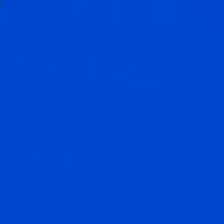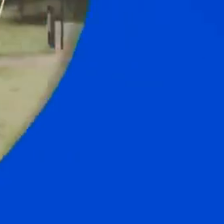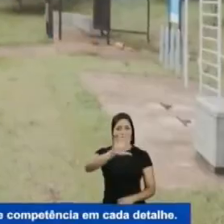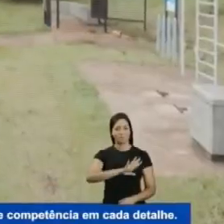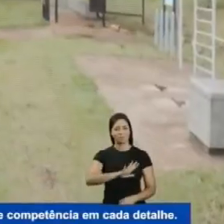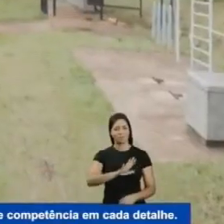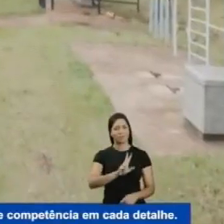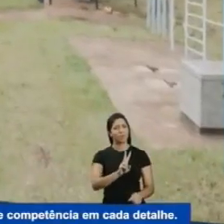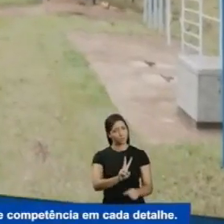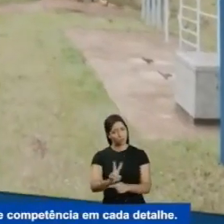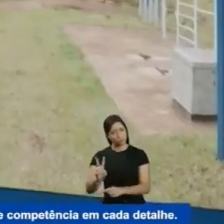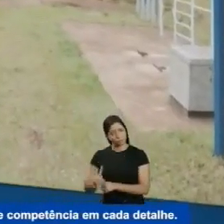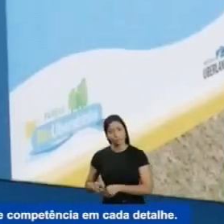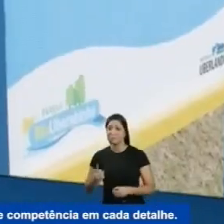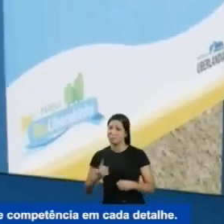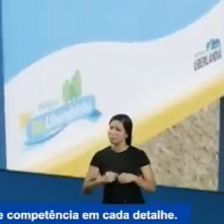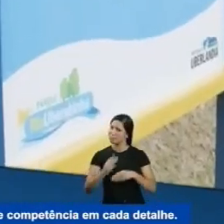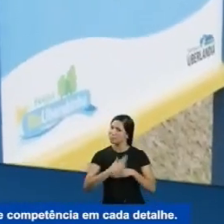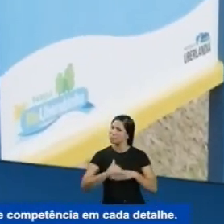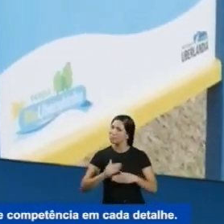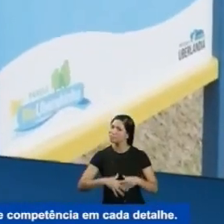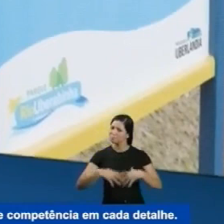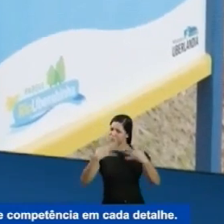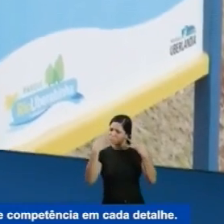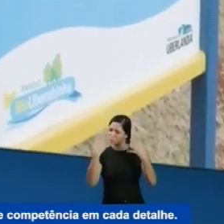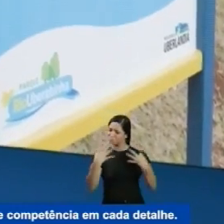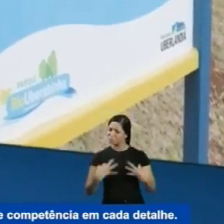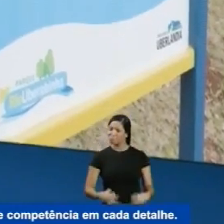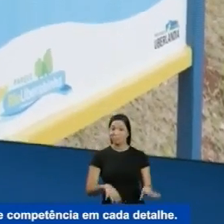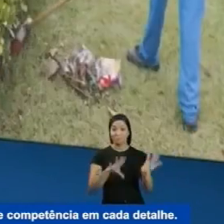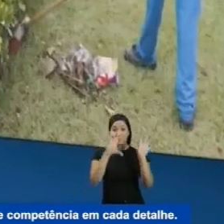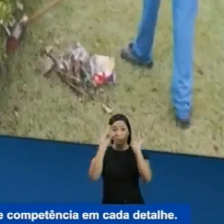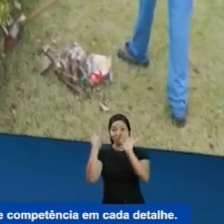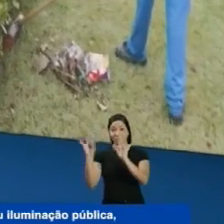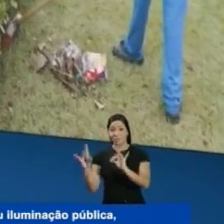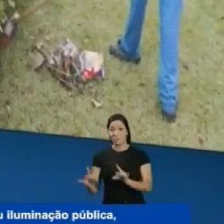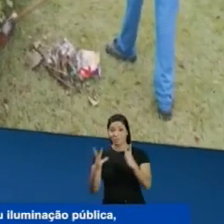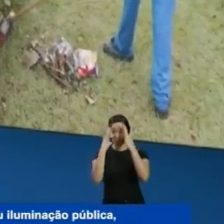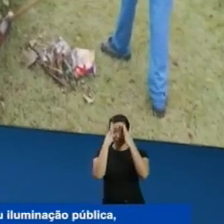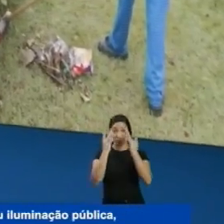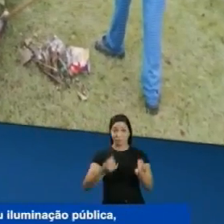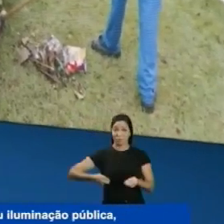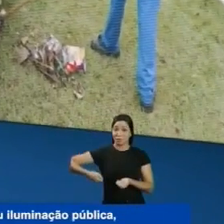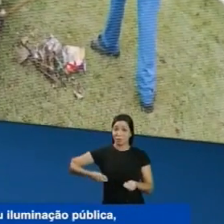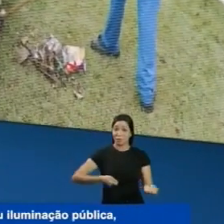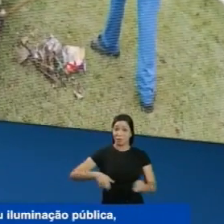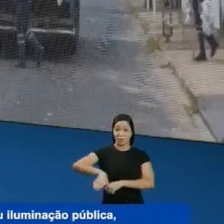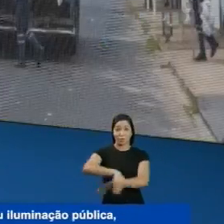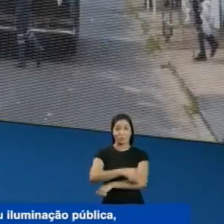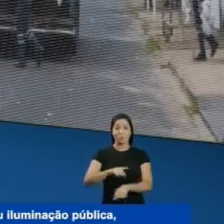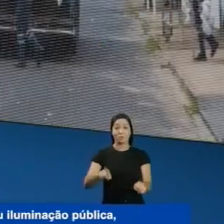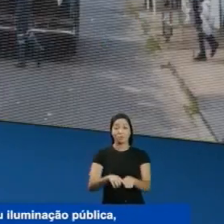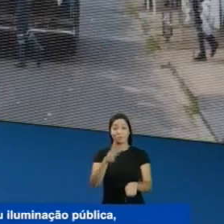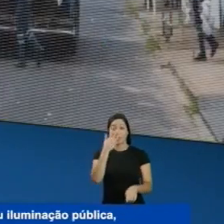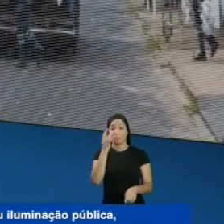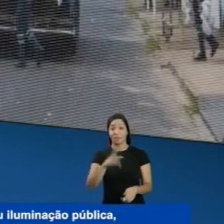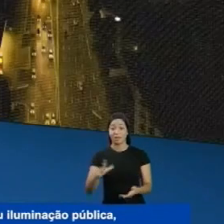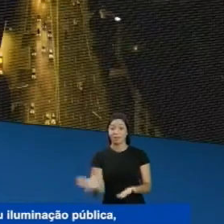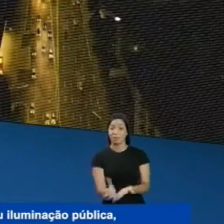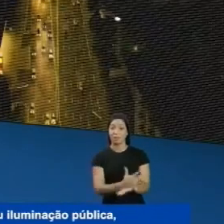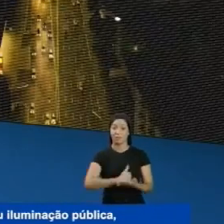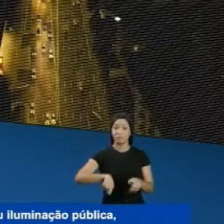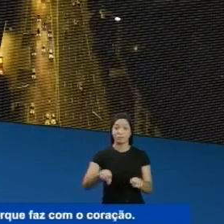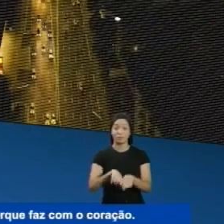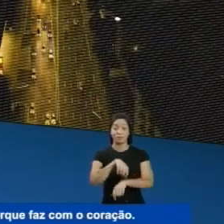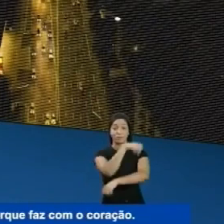Cuidar bem da cidade exige carinho, dedicação e competência em cada detalhe Da varrição das ruas, a coleta de lixo ou